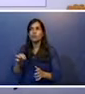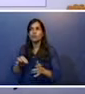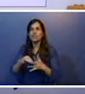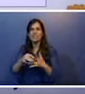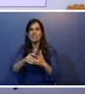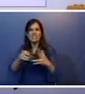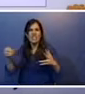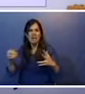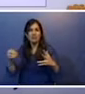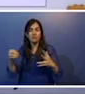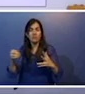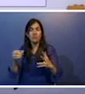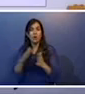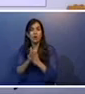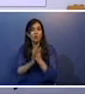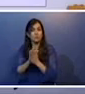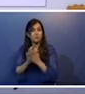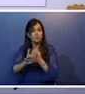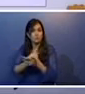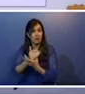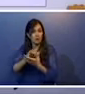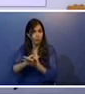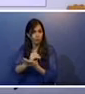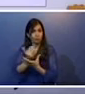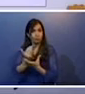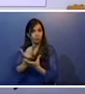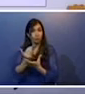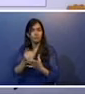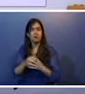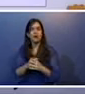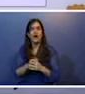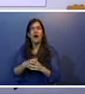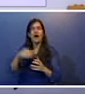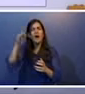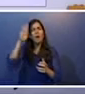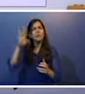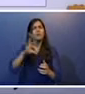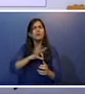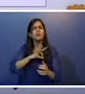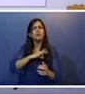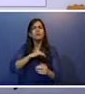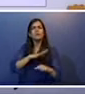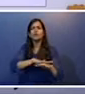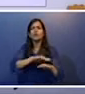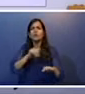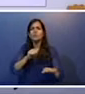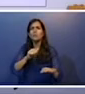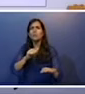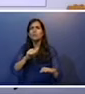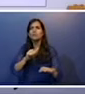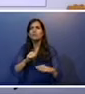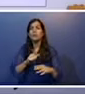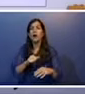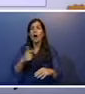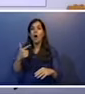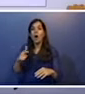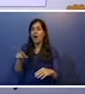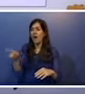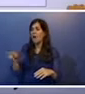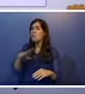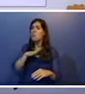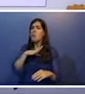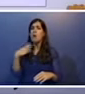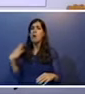sabonete. A polícia decide chamar o rabecão. A última boca repete. Ele